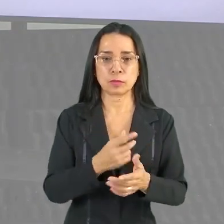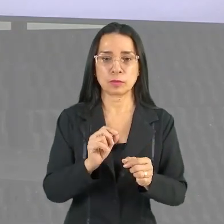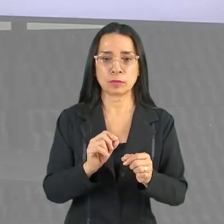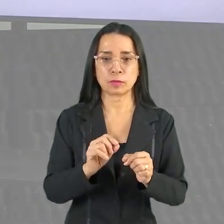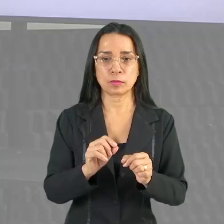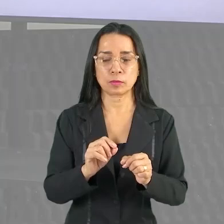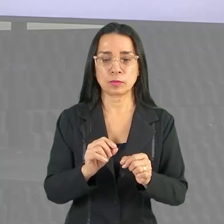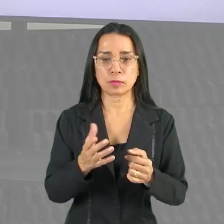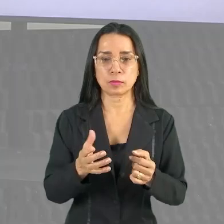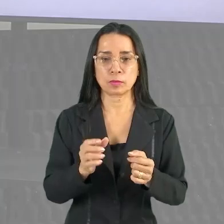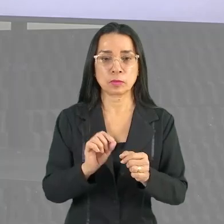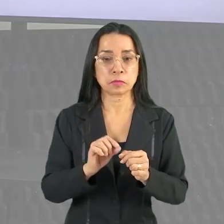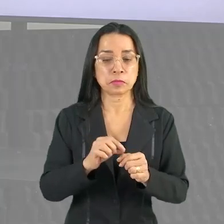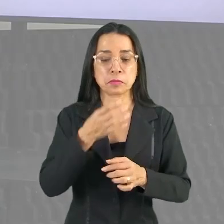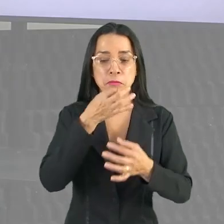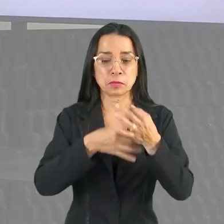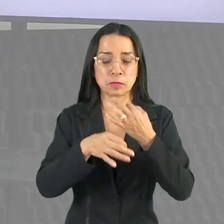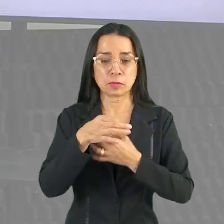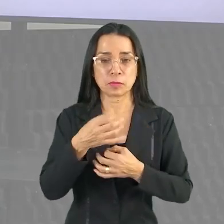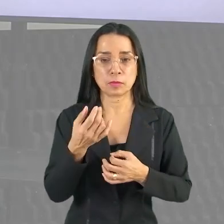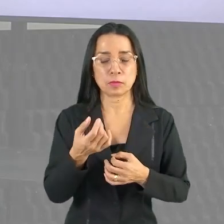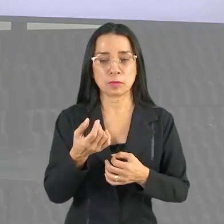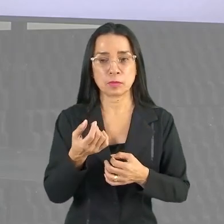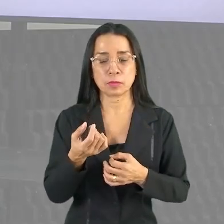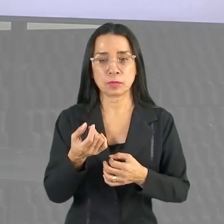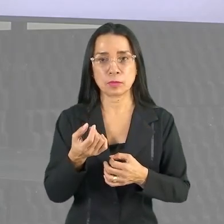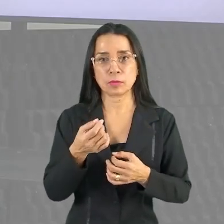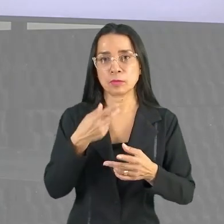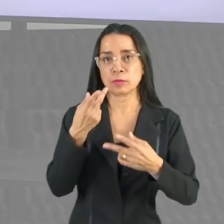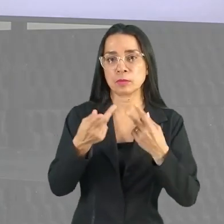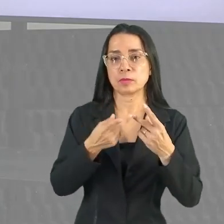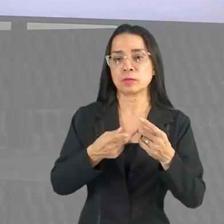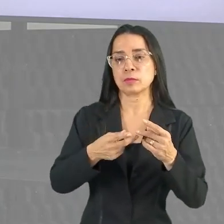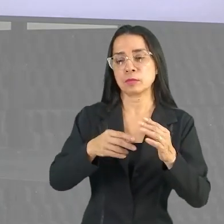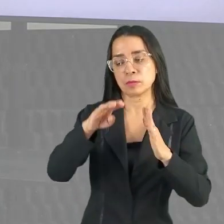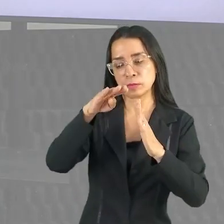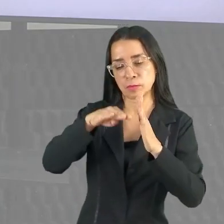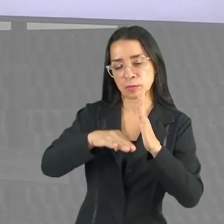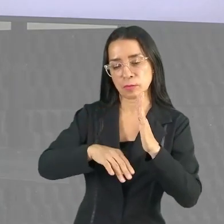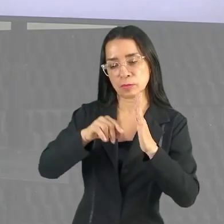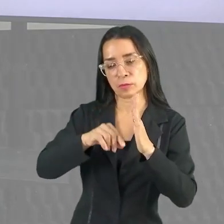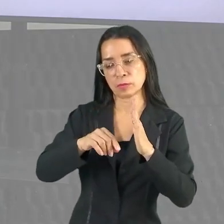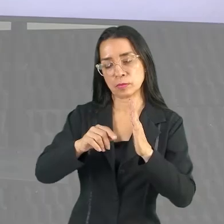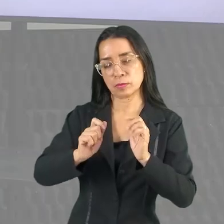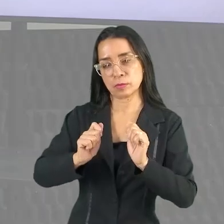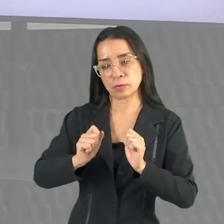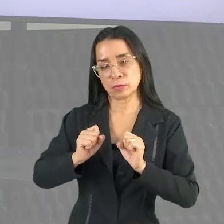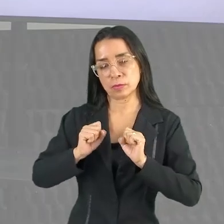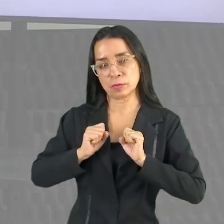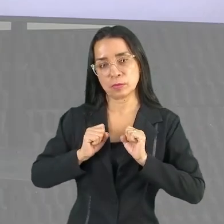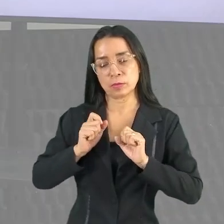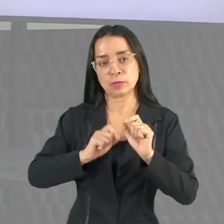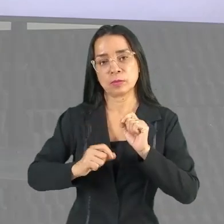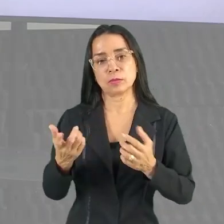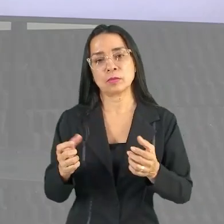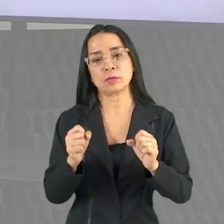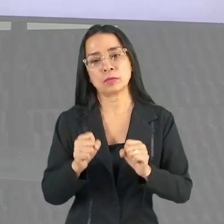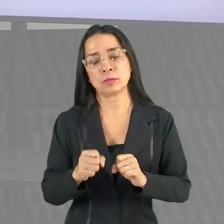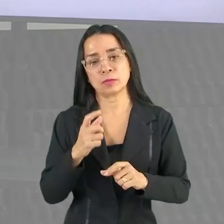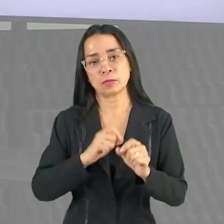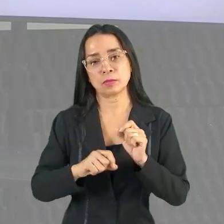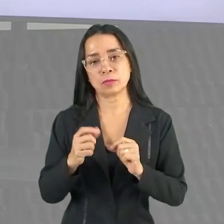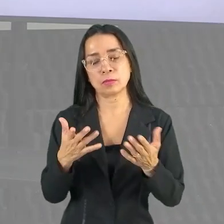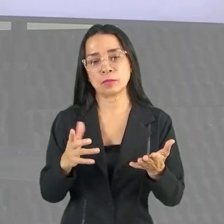crítica a isso, em dizer que esses baixos indicadores, esse nível de sedentarismo, pode ser